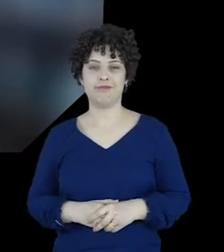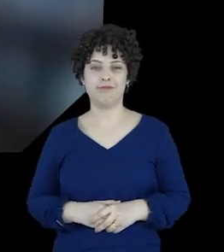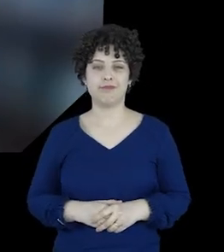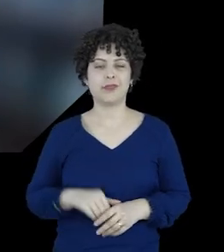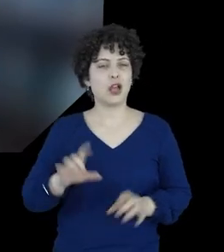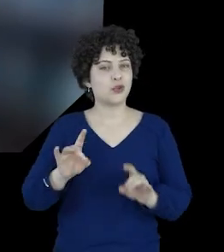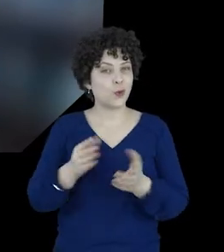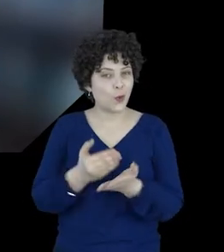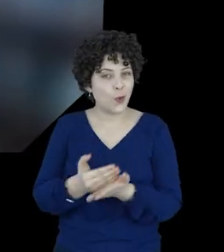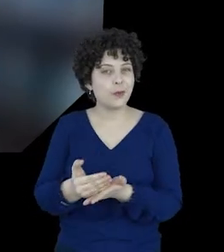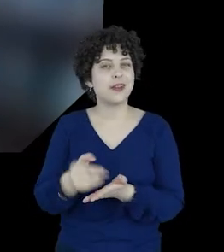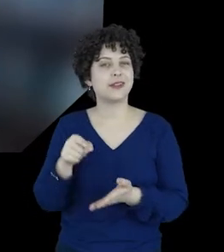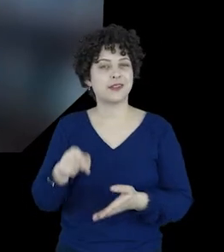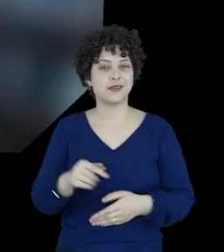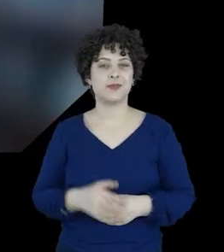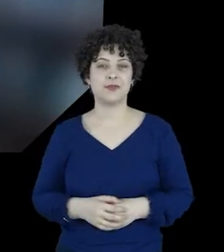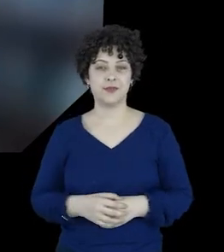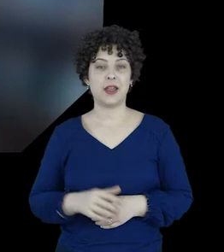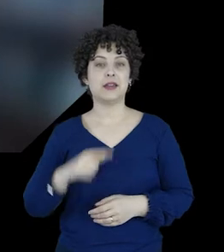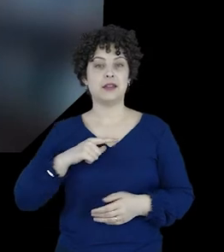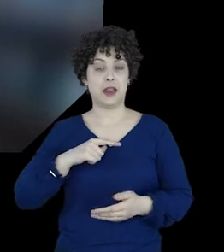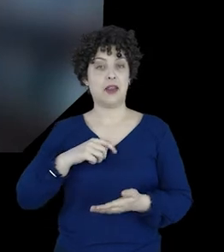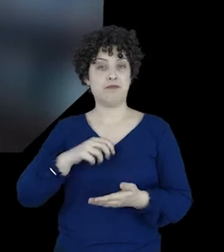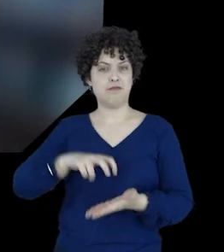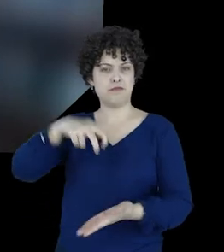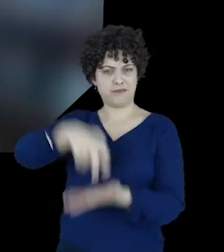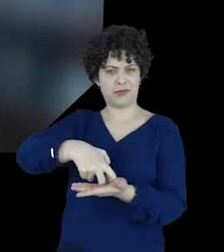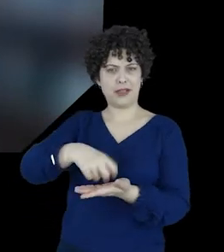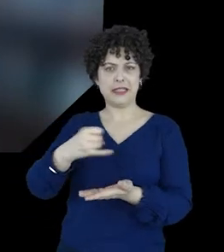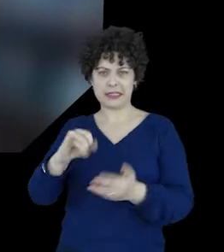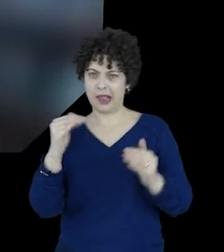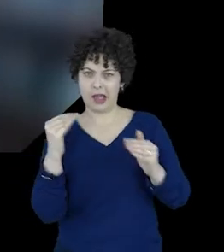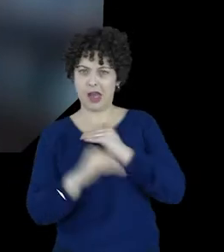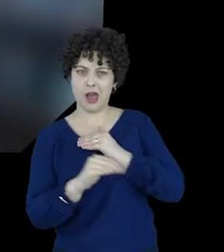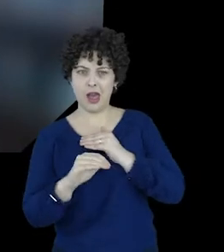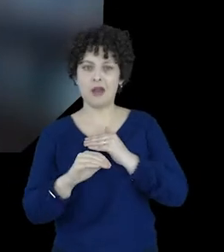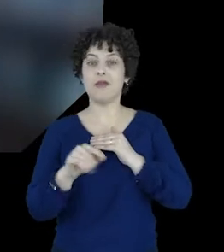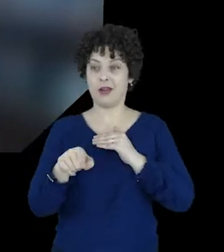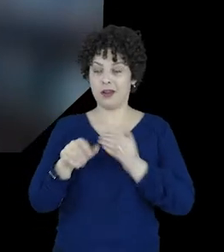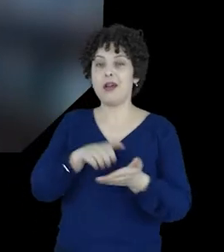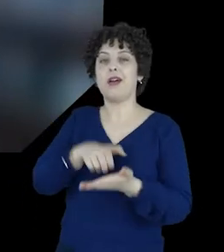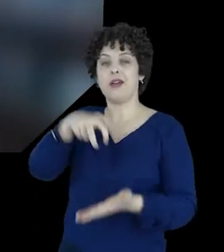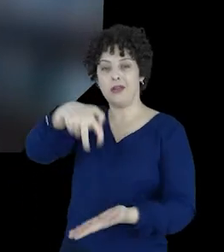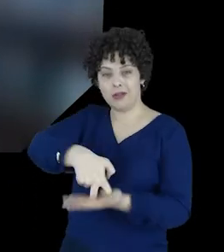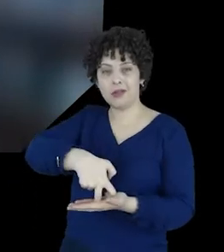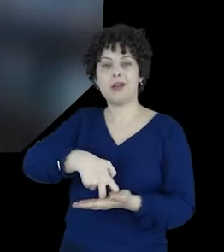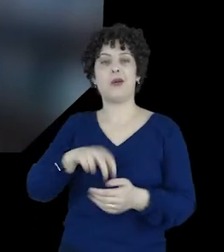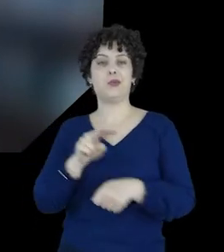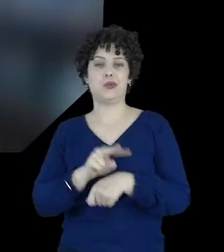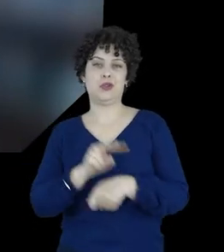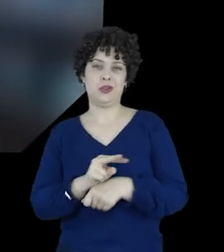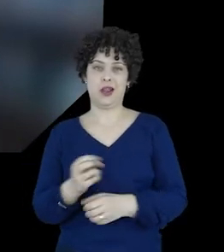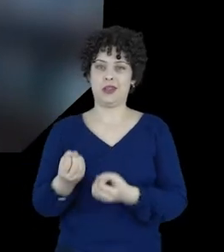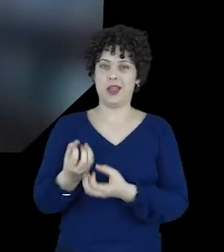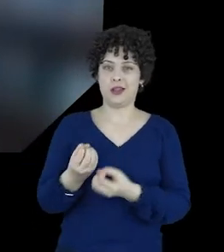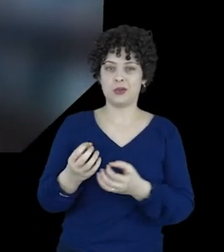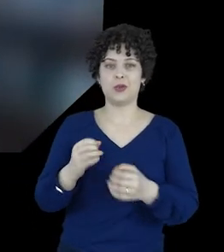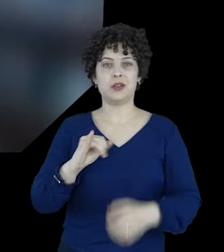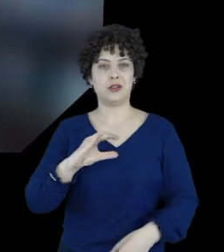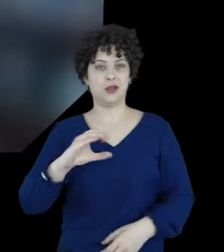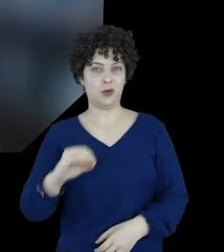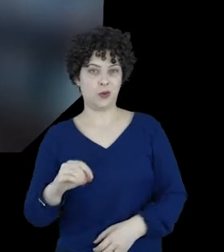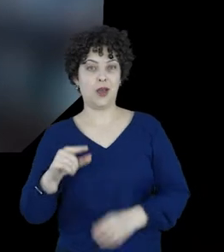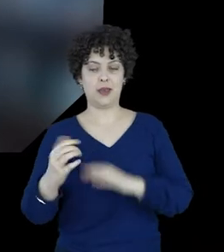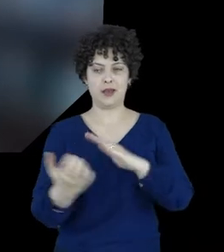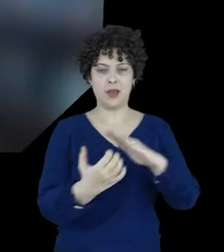Isso é só o começo. Há punições por não conformidade ou não cumprimento da Autoridade de Proteção aos Dados. A ICO,